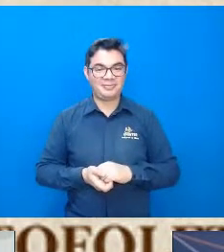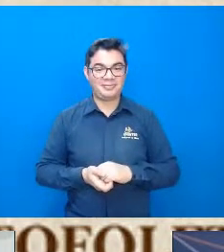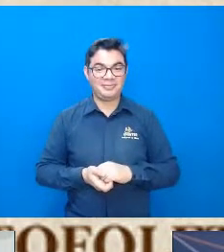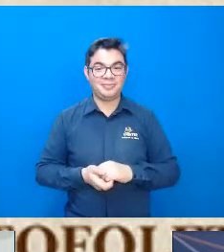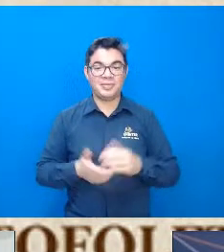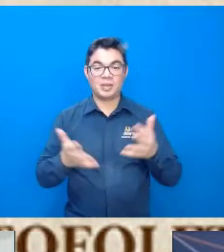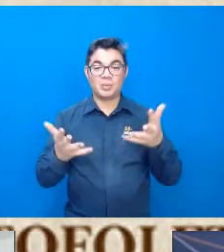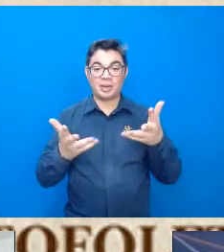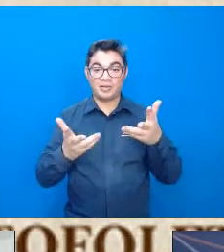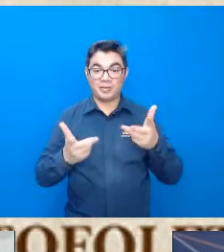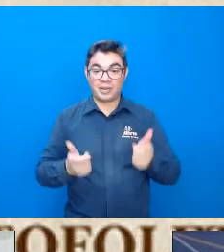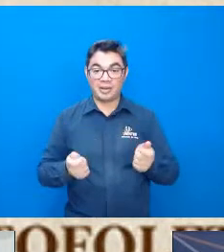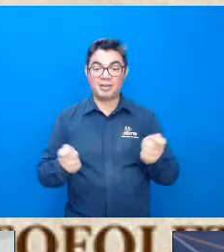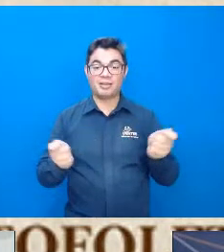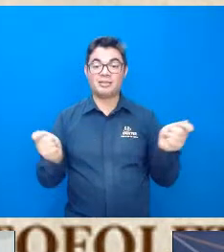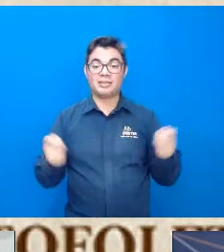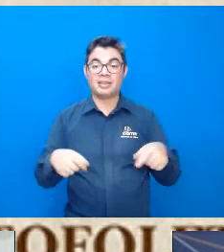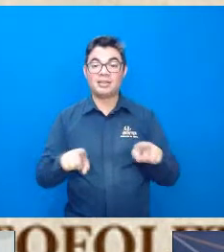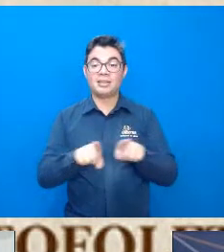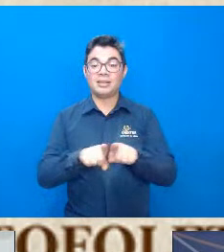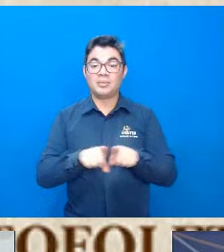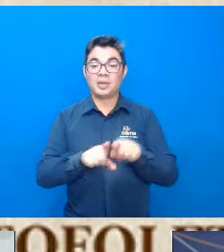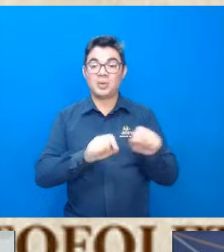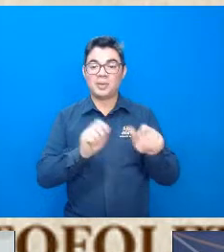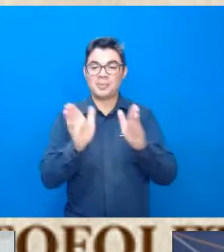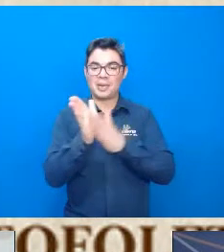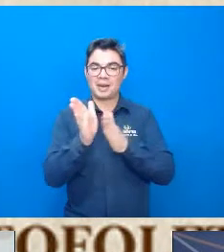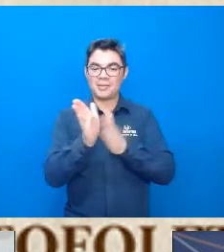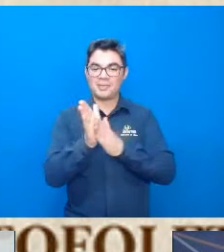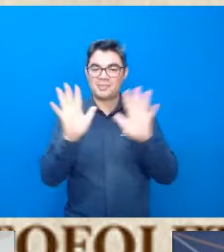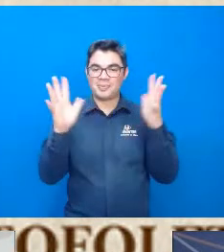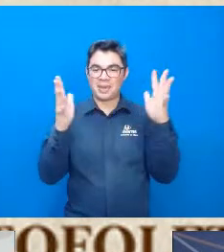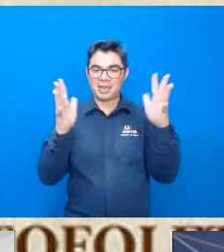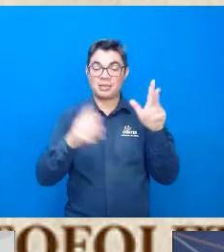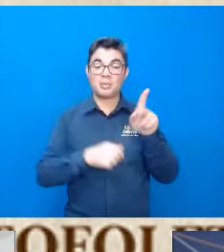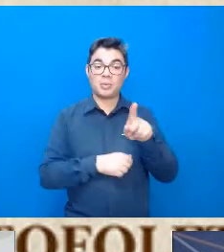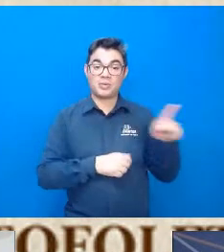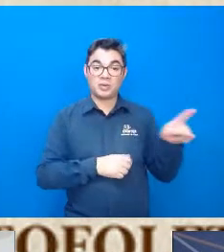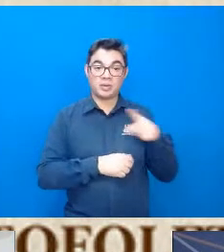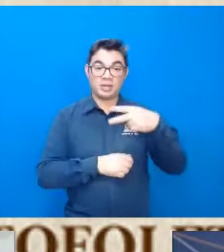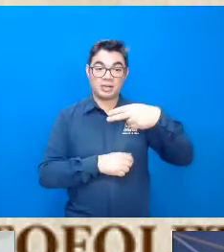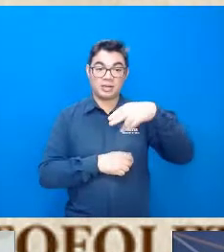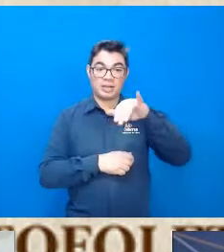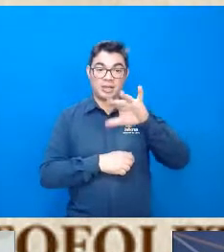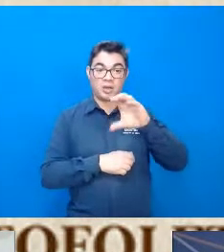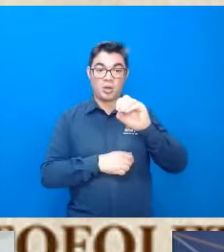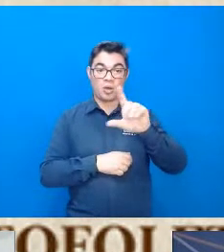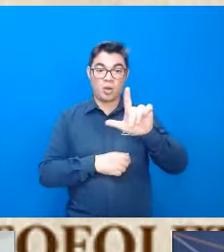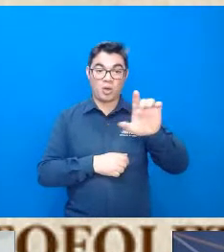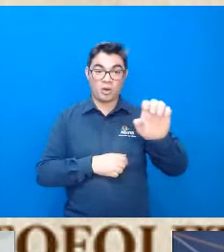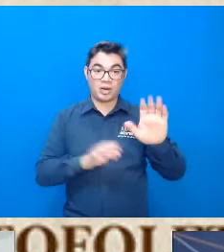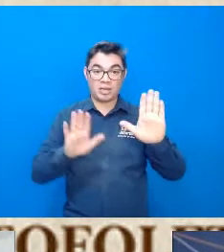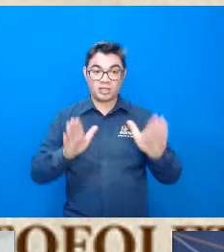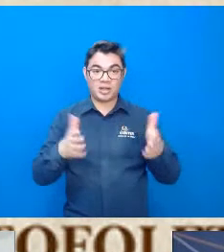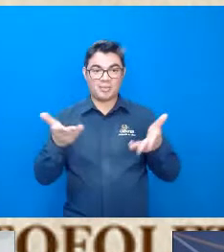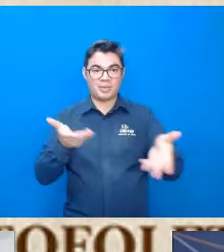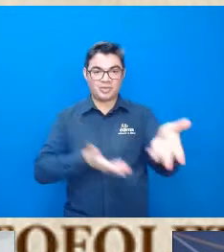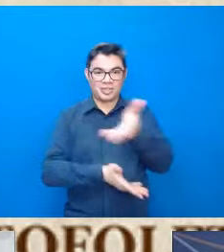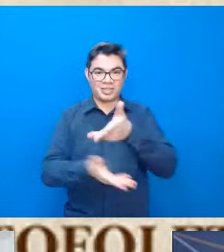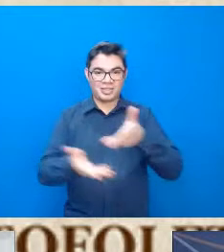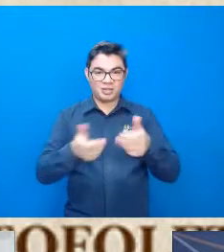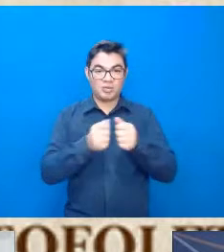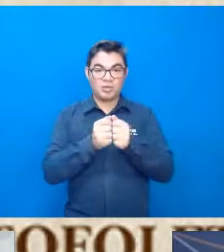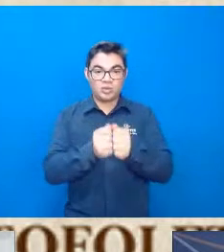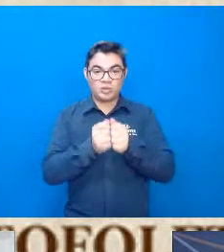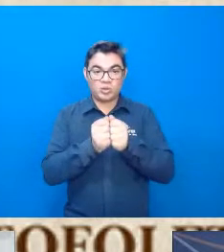maravilha então professores parabéns a professora Nicole já começa a fazer a mediação junto com a